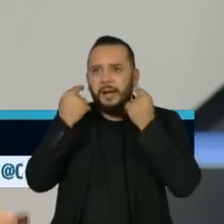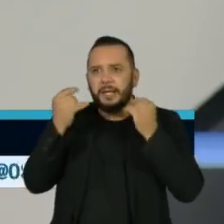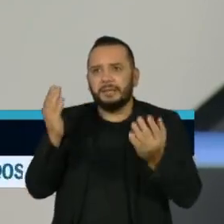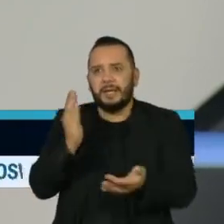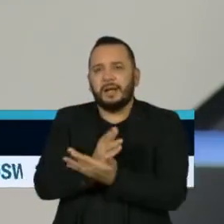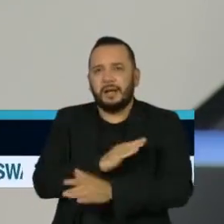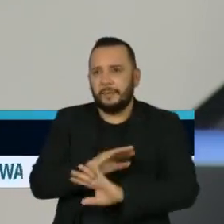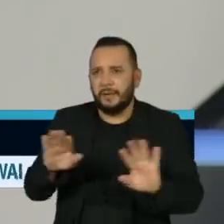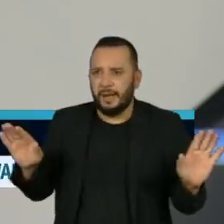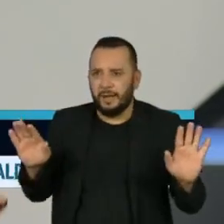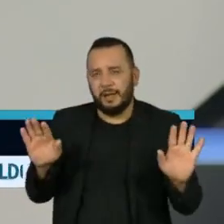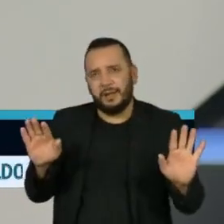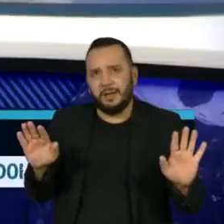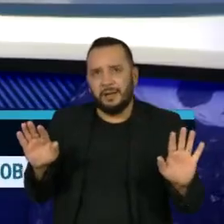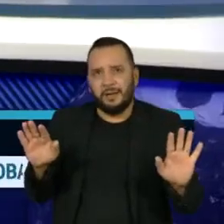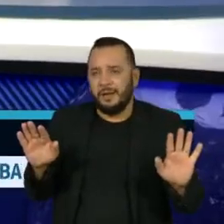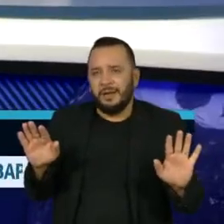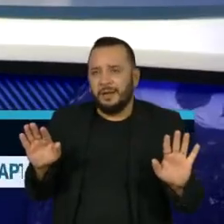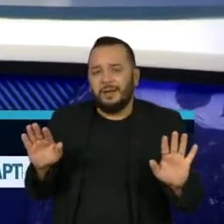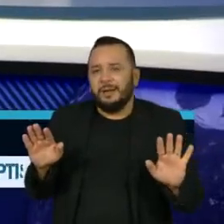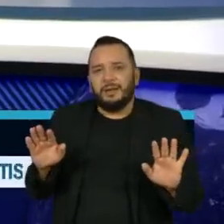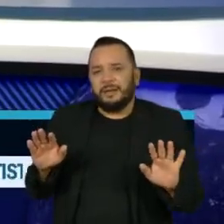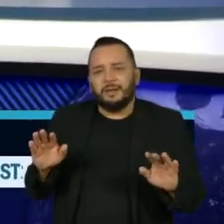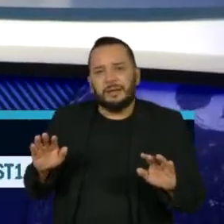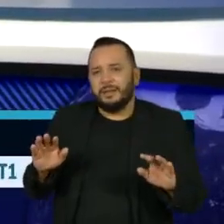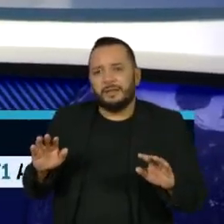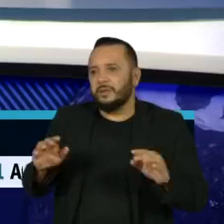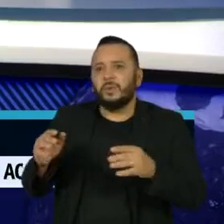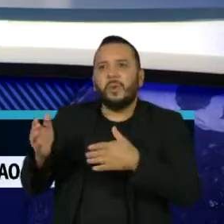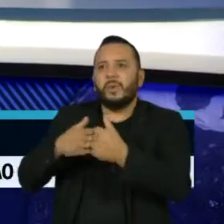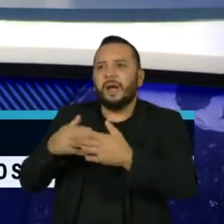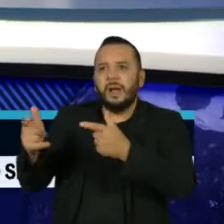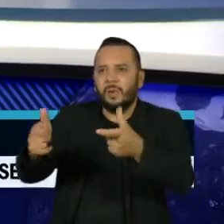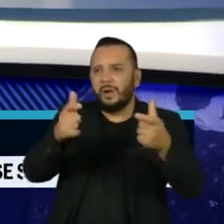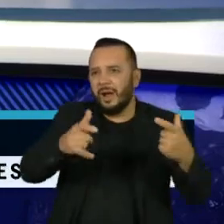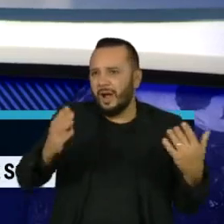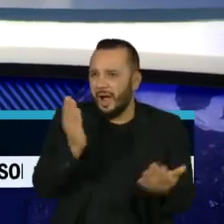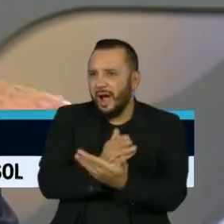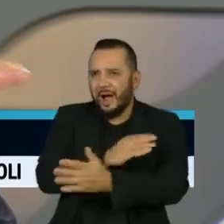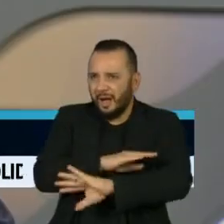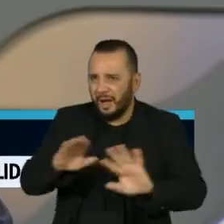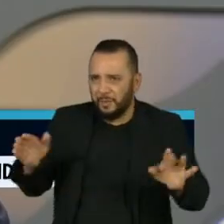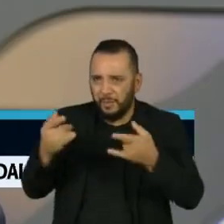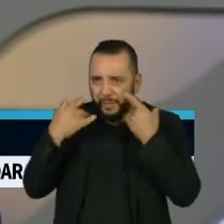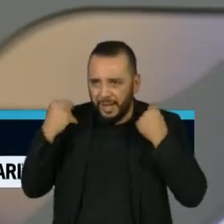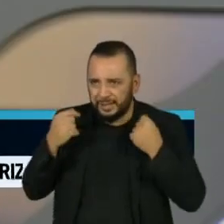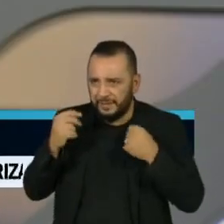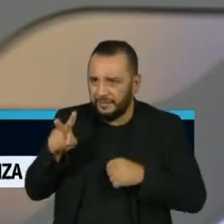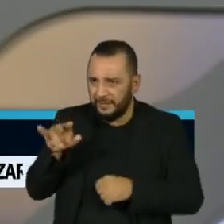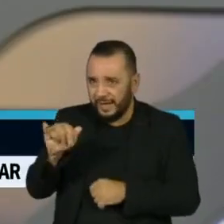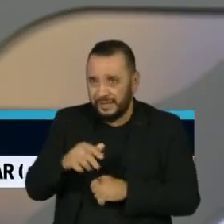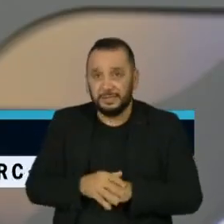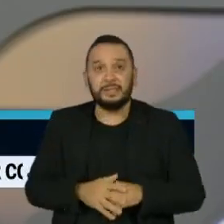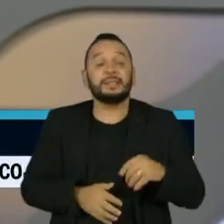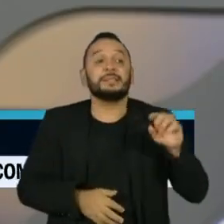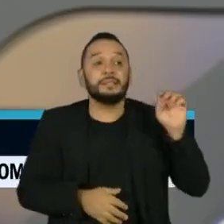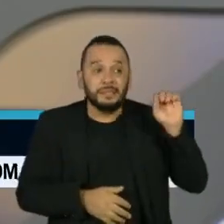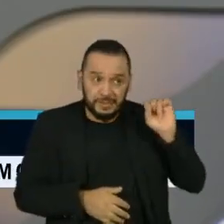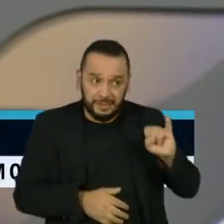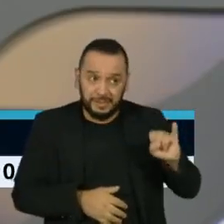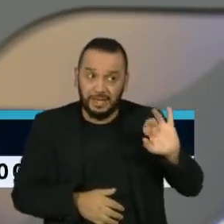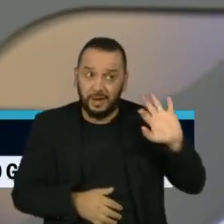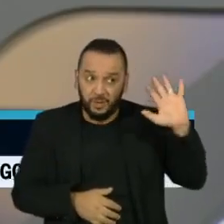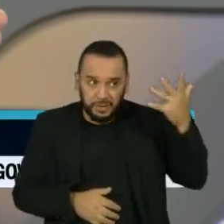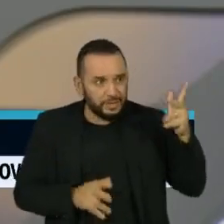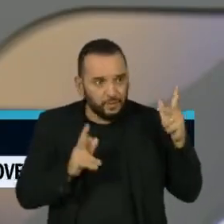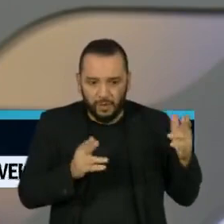nós vamos deixar de usá-las em todas as situações? Veja, se tudo correr como está, nesse momento, sendo